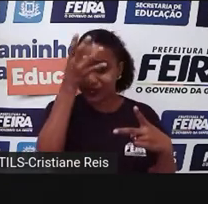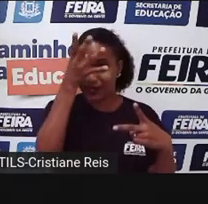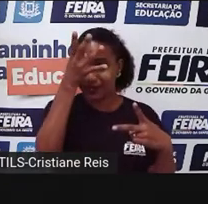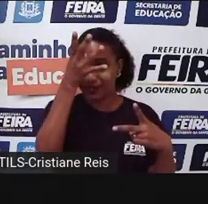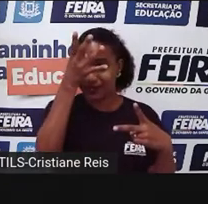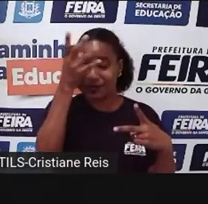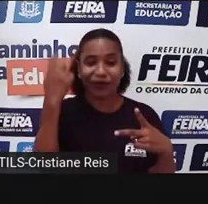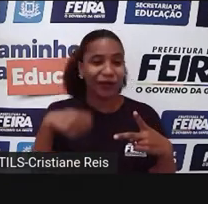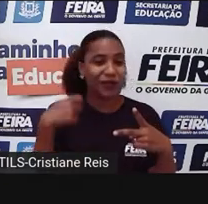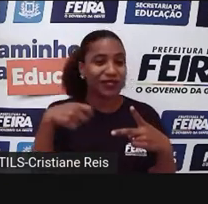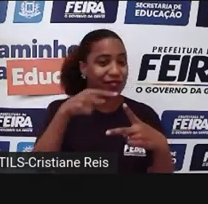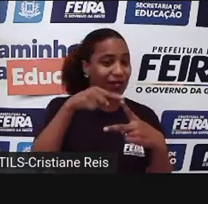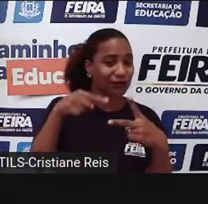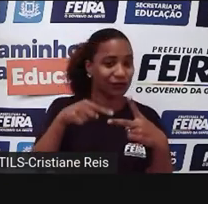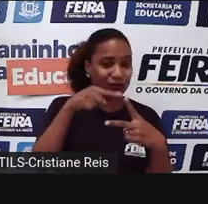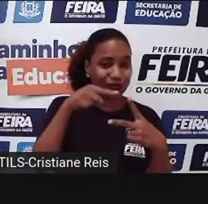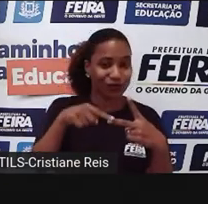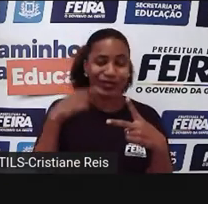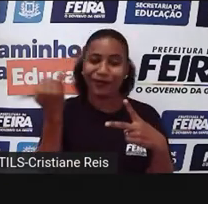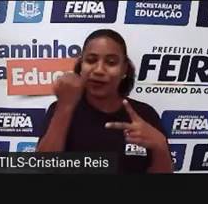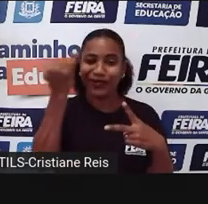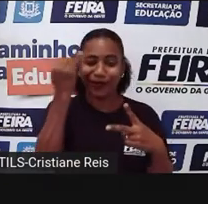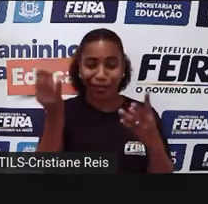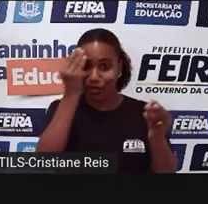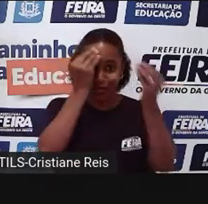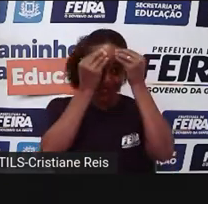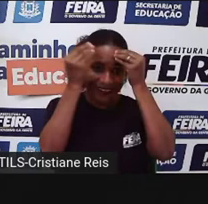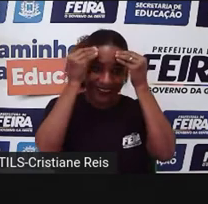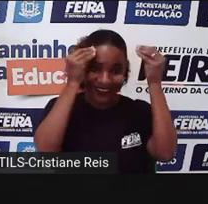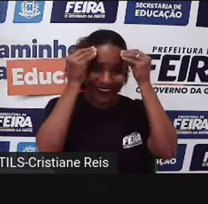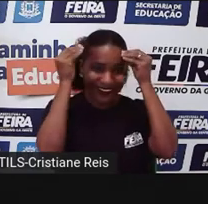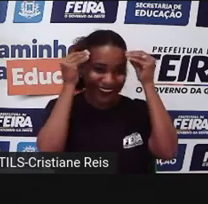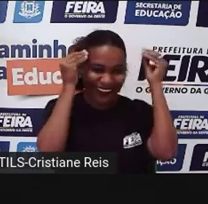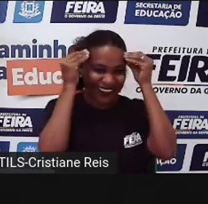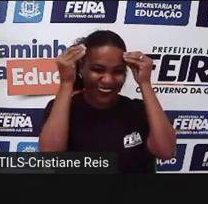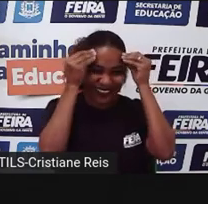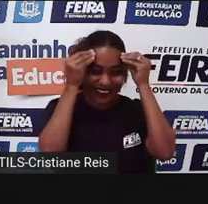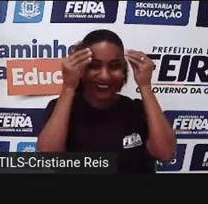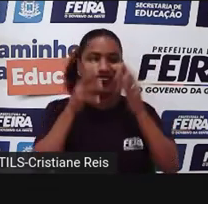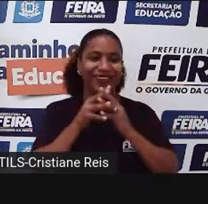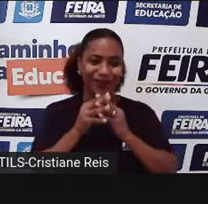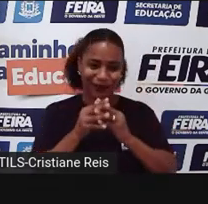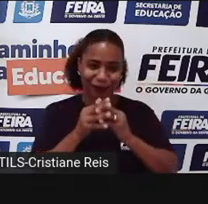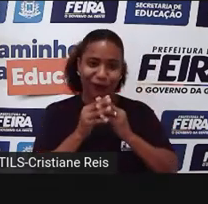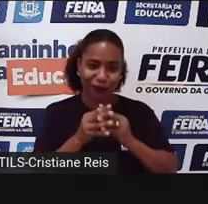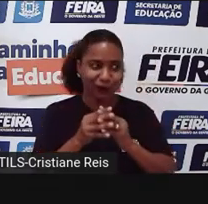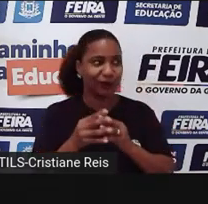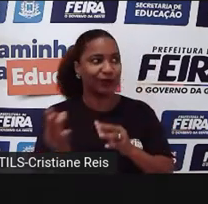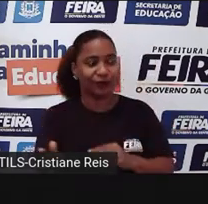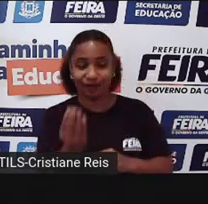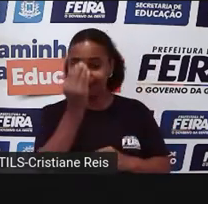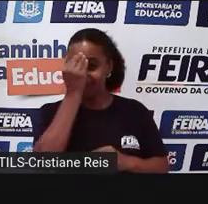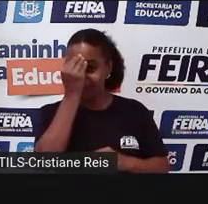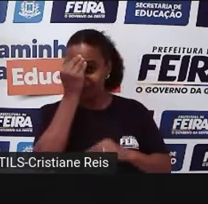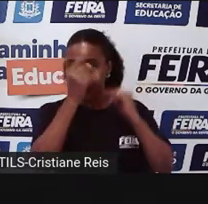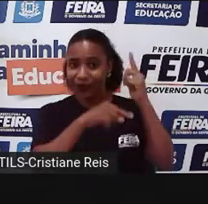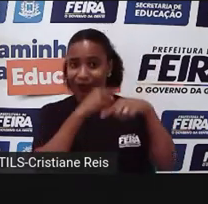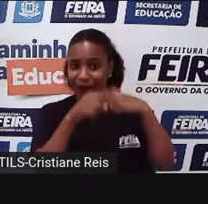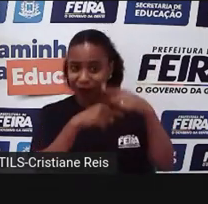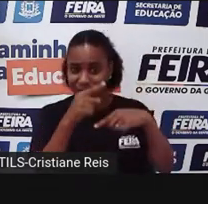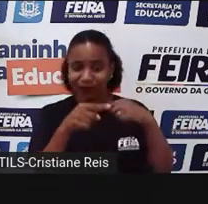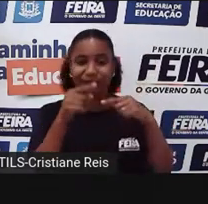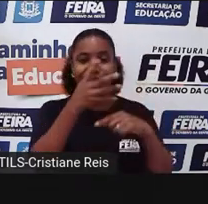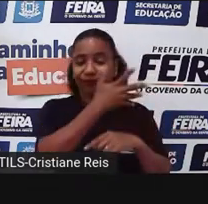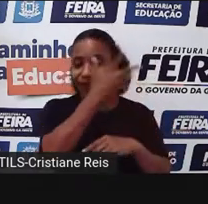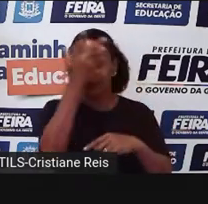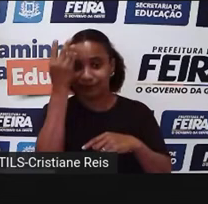imagine, Felipe, a gente lembra-se tudo. gente lembra memória. Verdade. Então, é isso. E aí, sobre o destote e